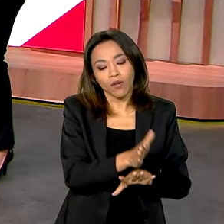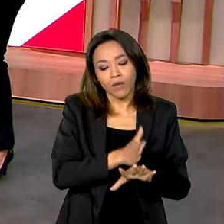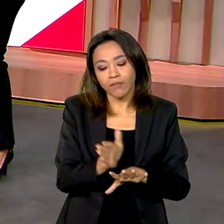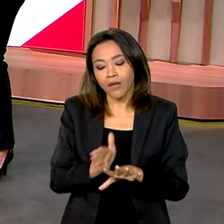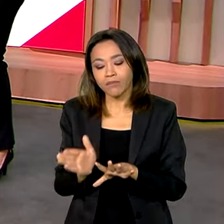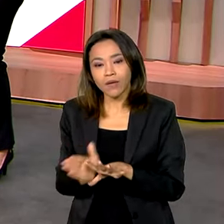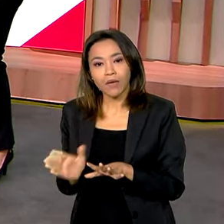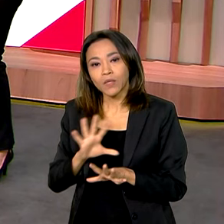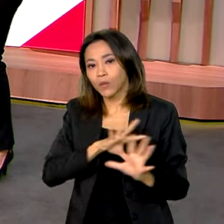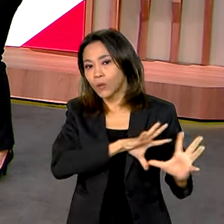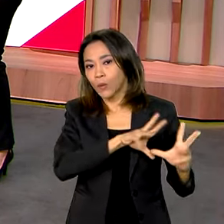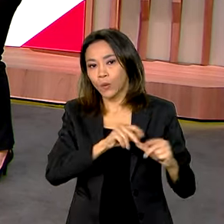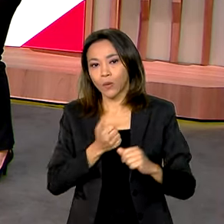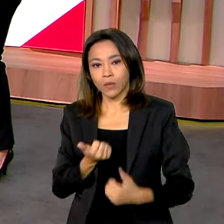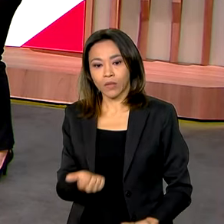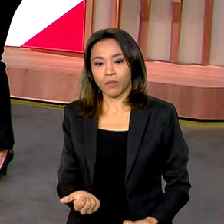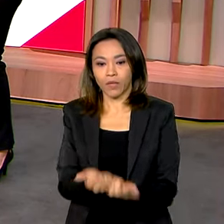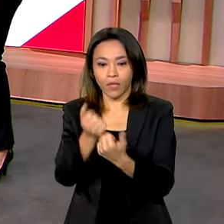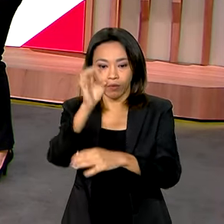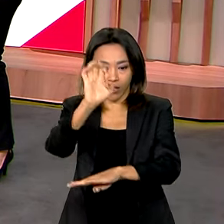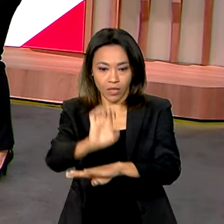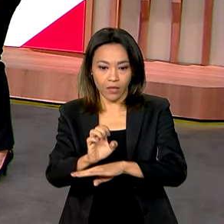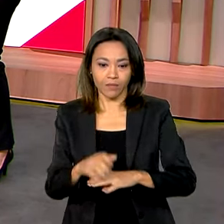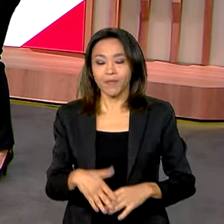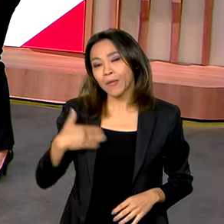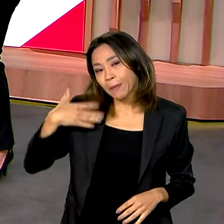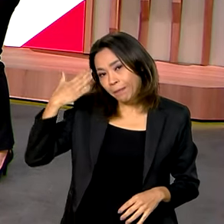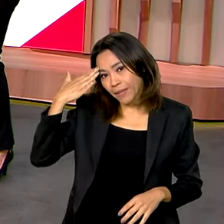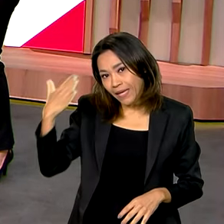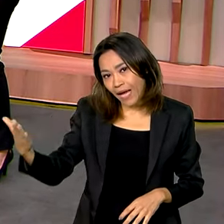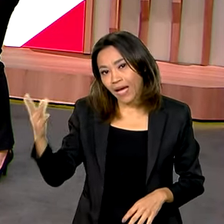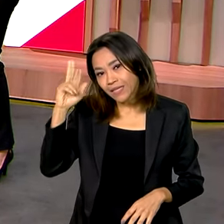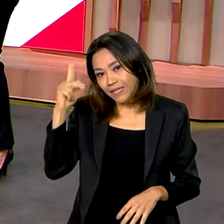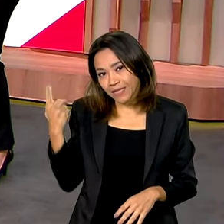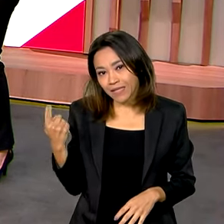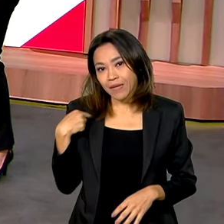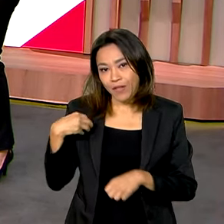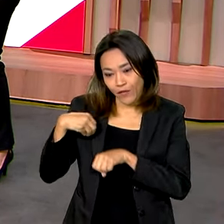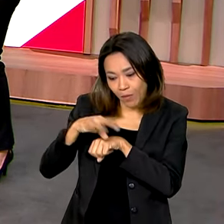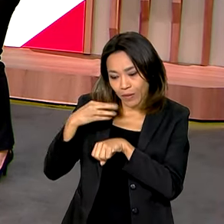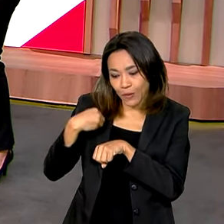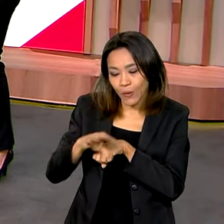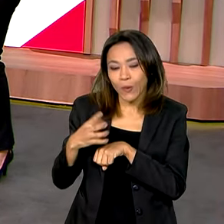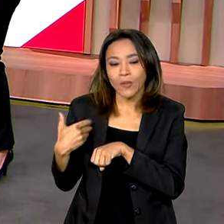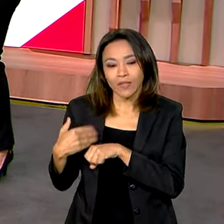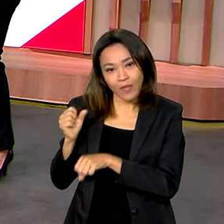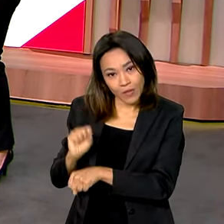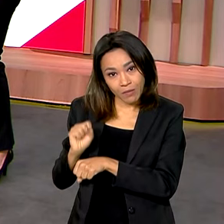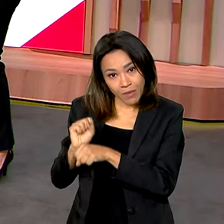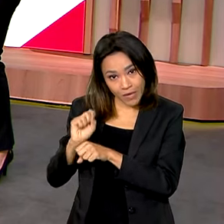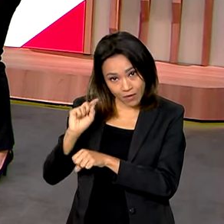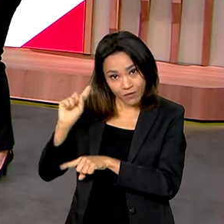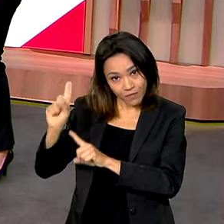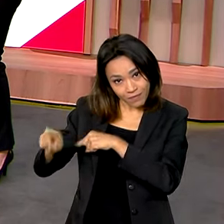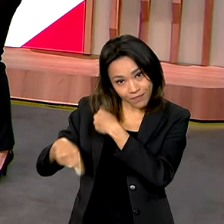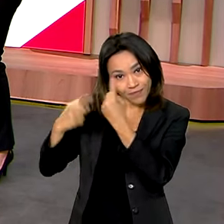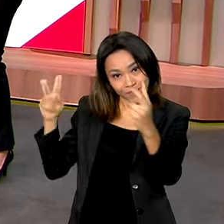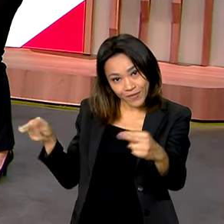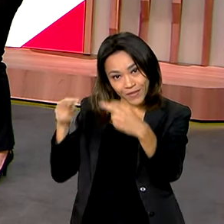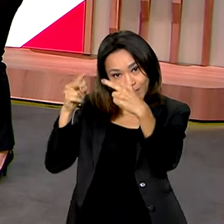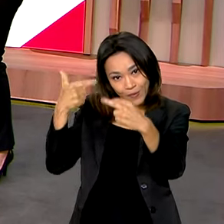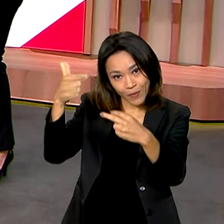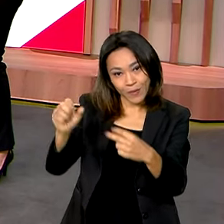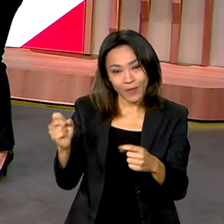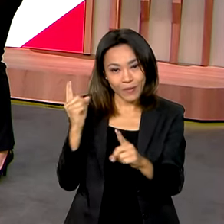Todos pelo Rio Grande do Sul, né, Vanessa? Carine, brigadão aí pelas informações, pelos destaques. Eu aguardo você no próximo Bom Dia, Ministro.